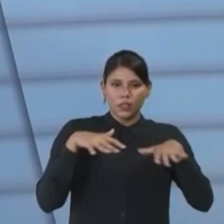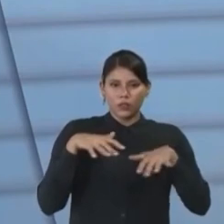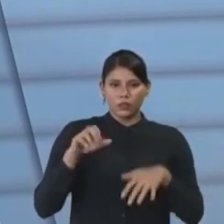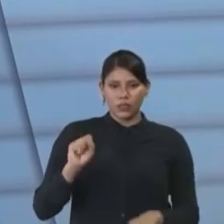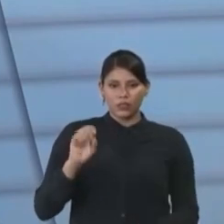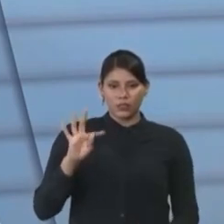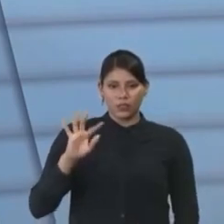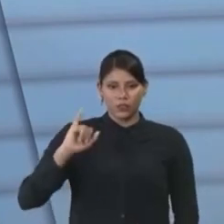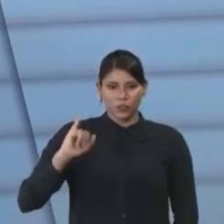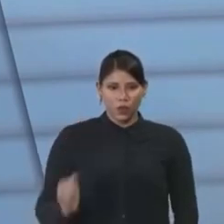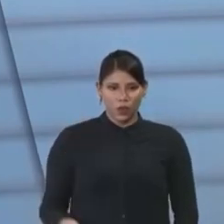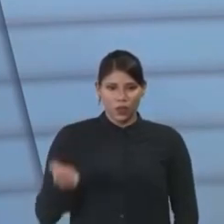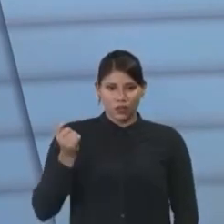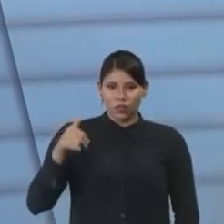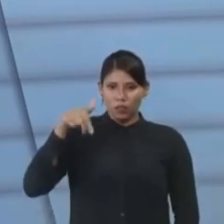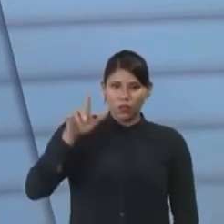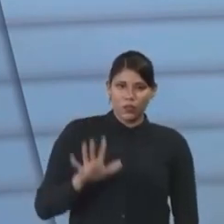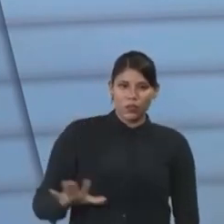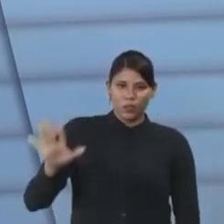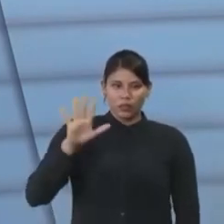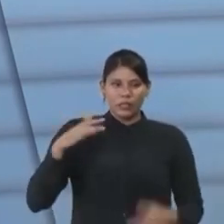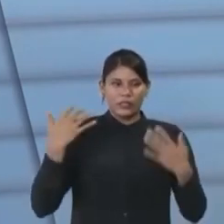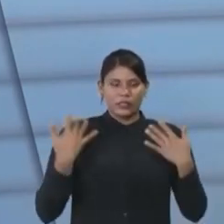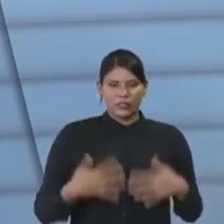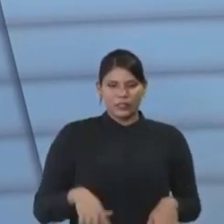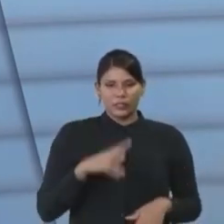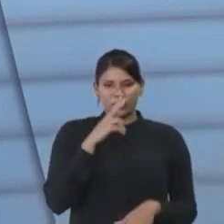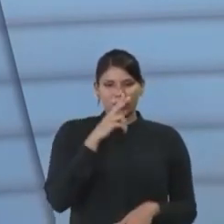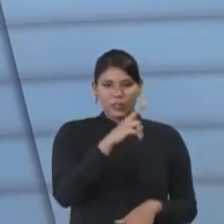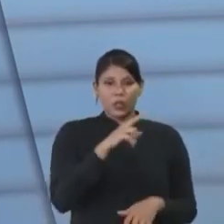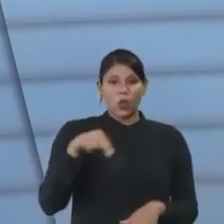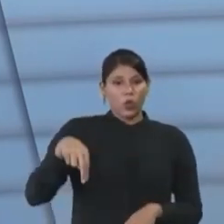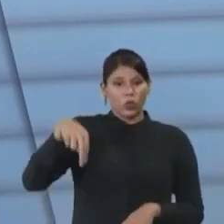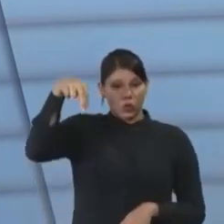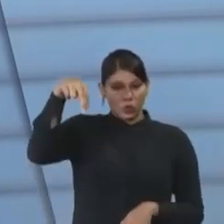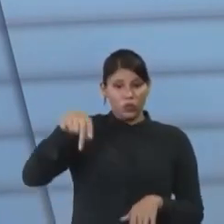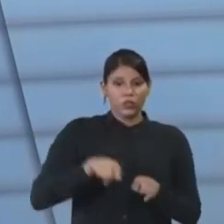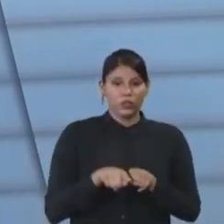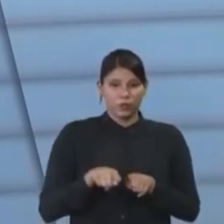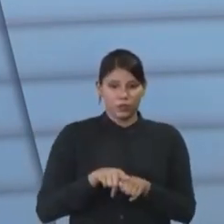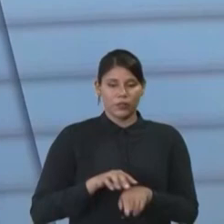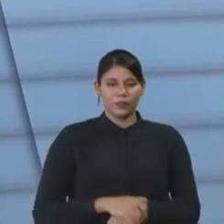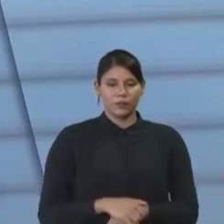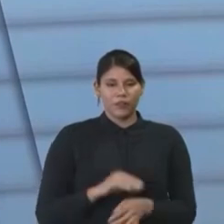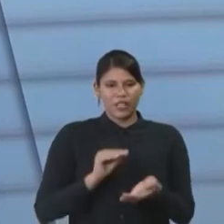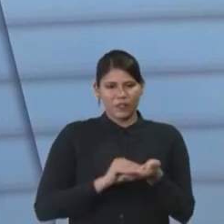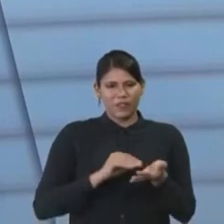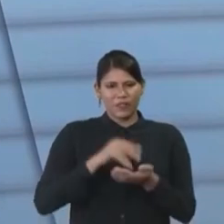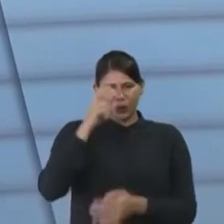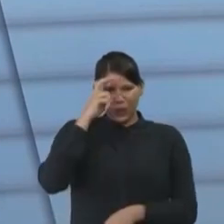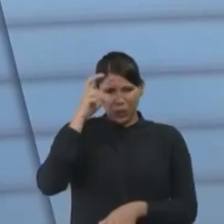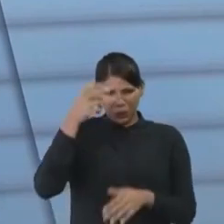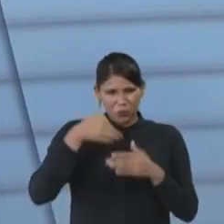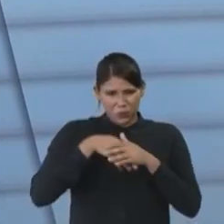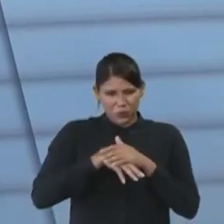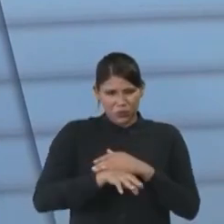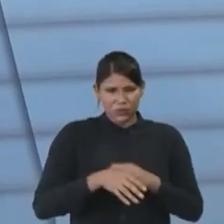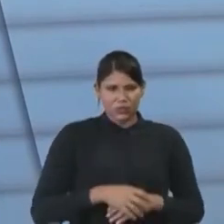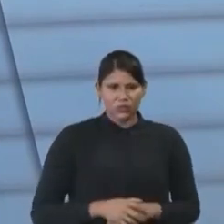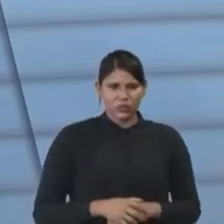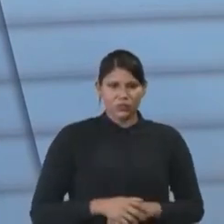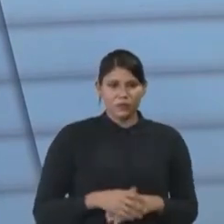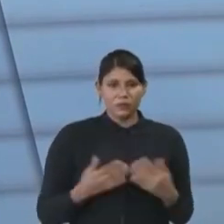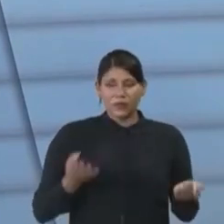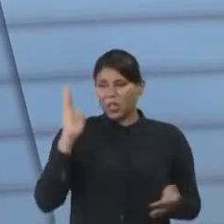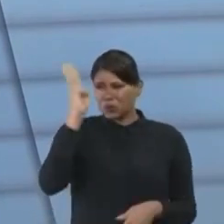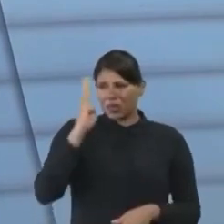STJ, o Nordeste é inexpressível. E o Norte também. Porque falta cultura de meio ambiente, é isso? É... No